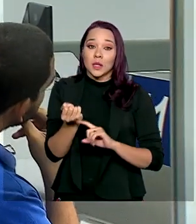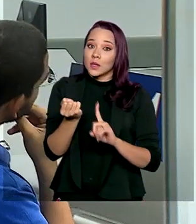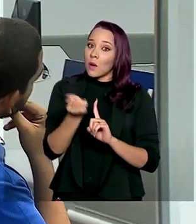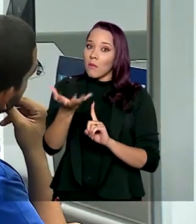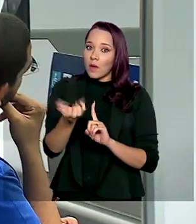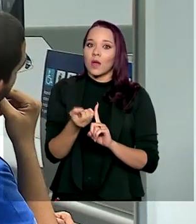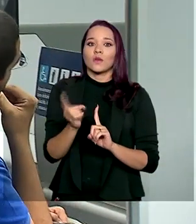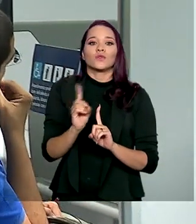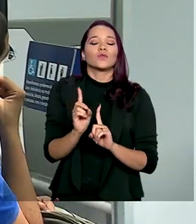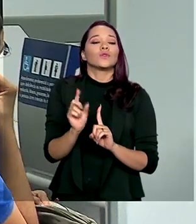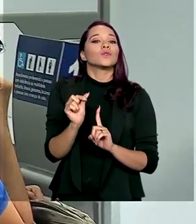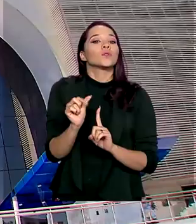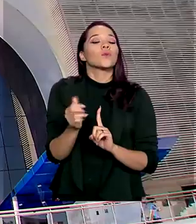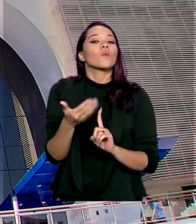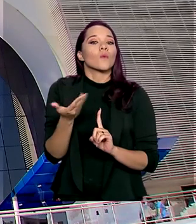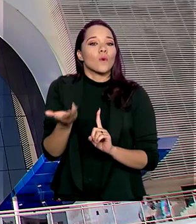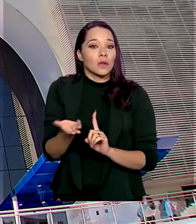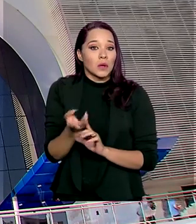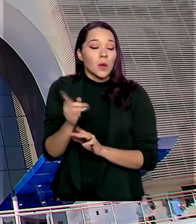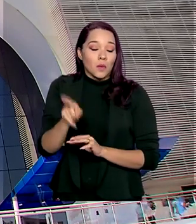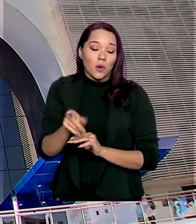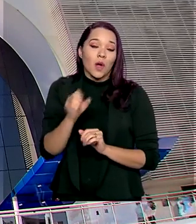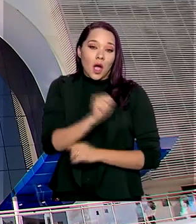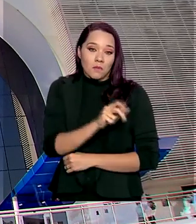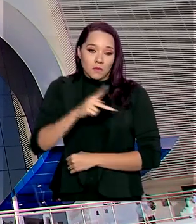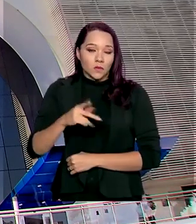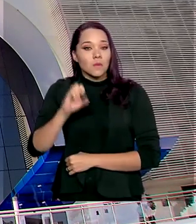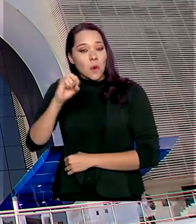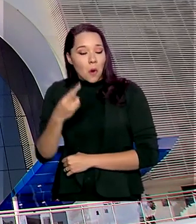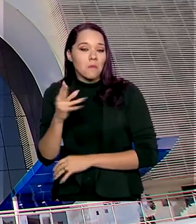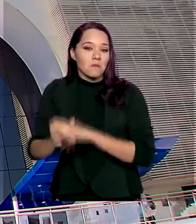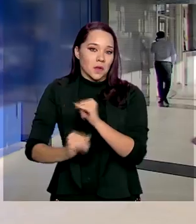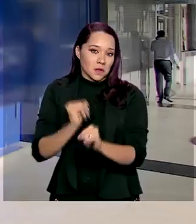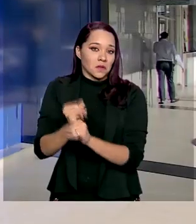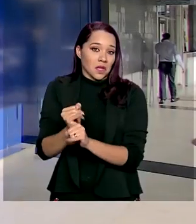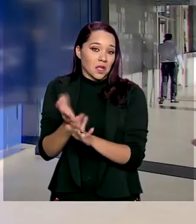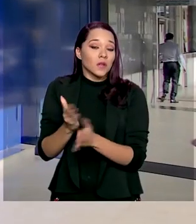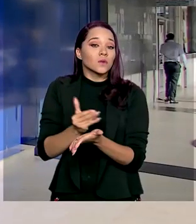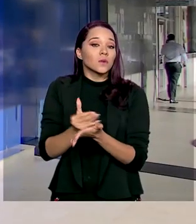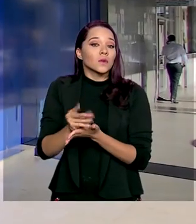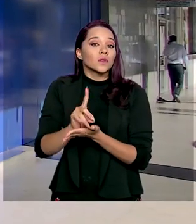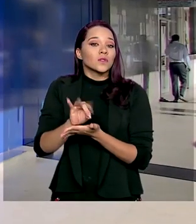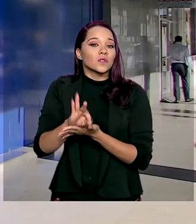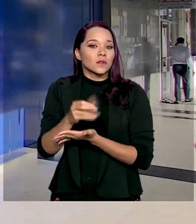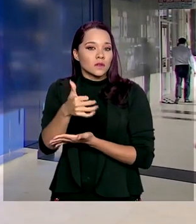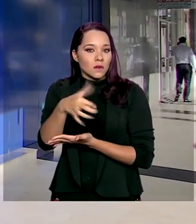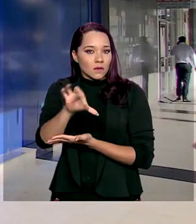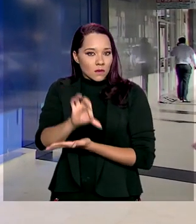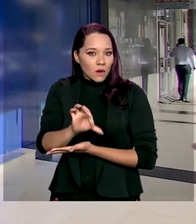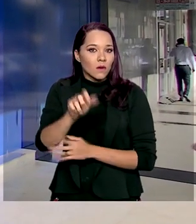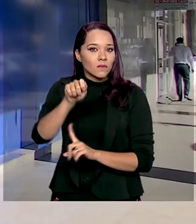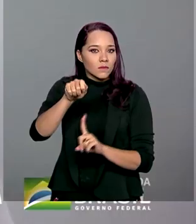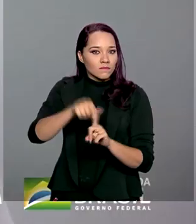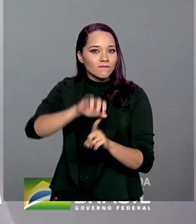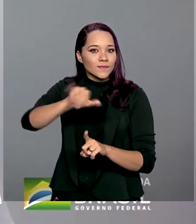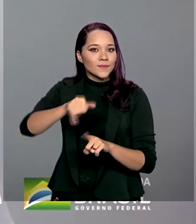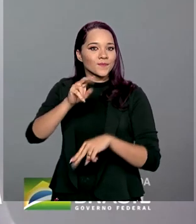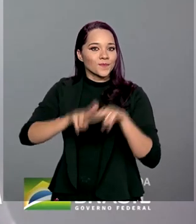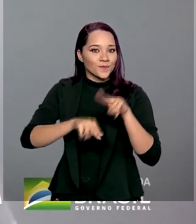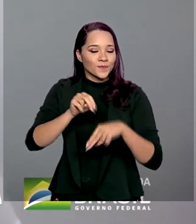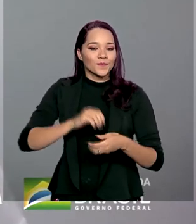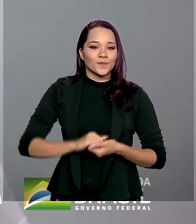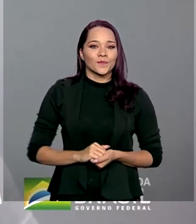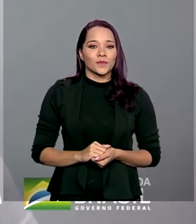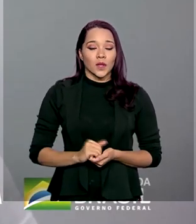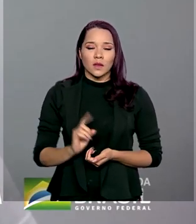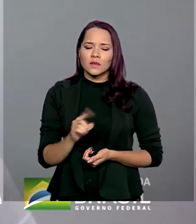o recurso do FGTS por aplicativo ou pela internet a partir do dia 19 de junho. Nós queremos